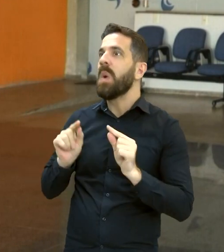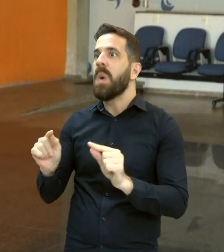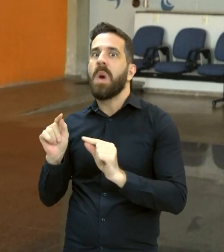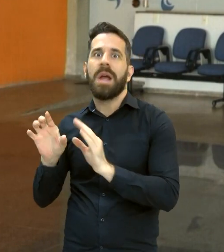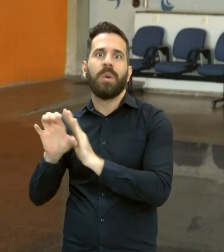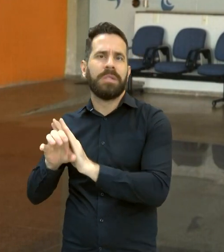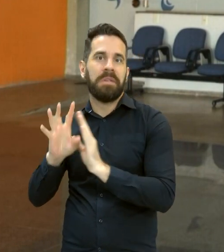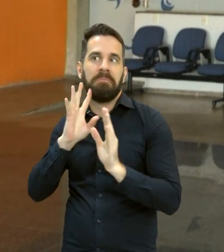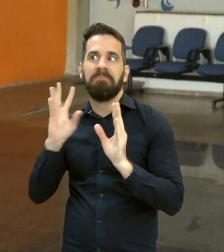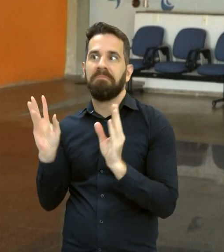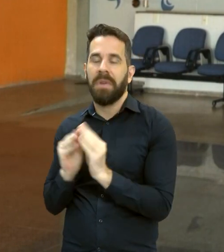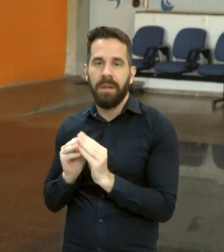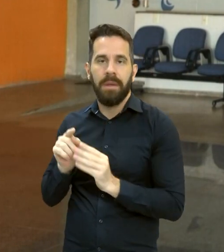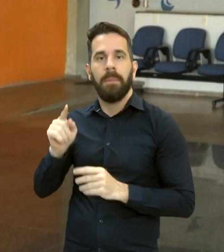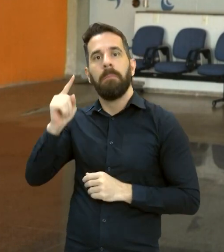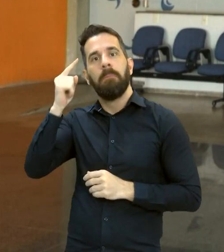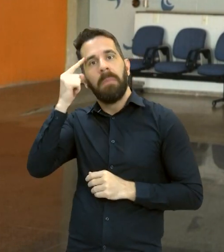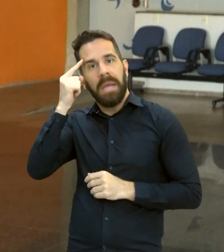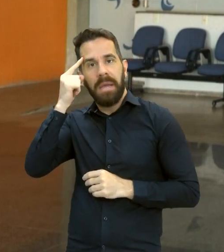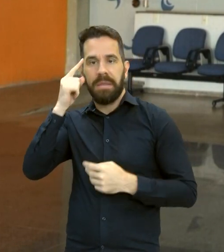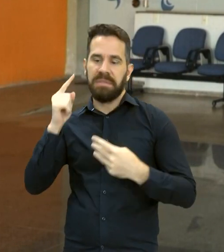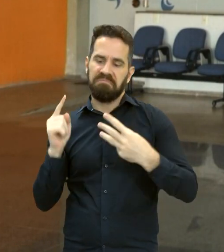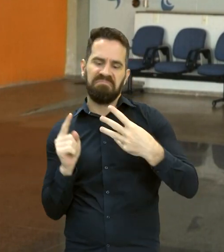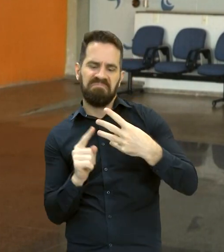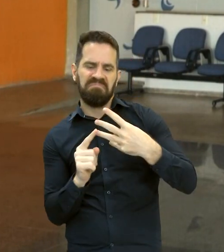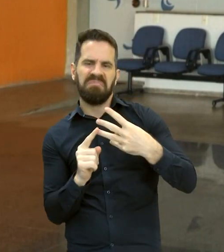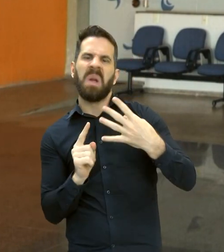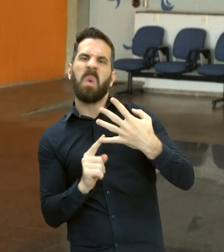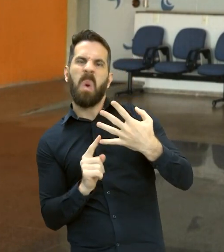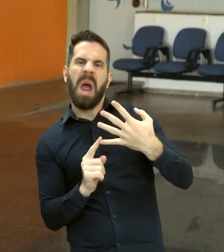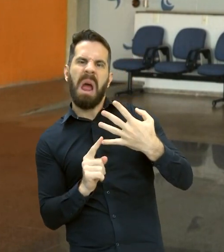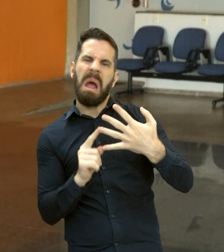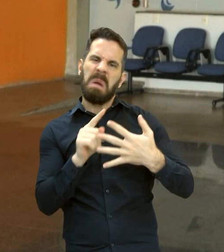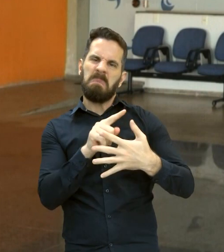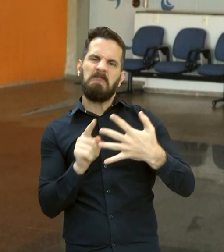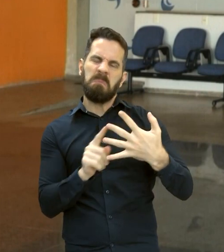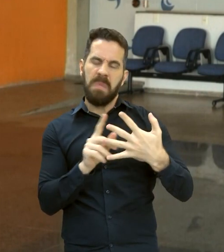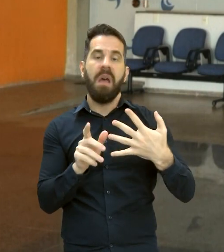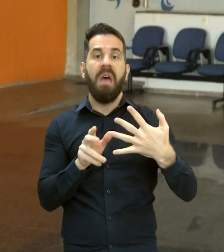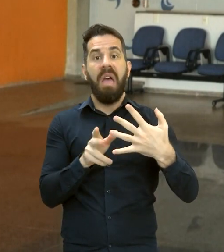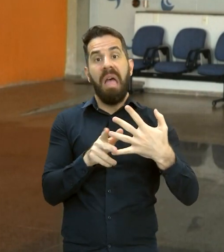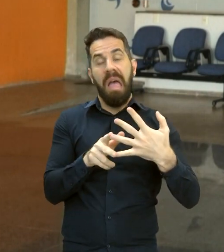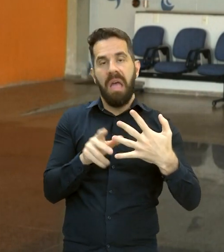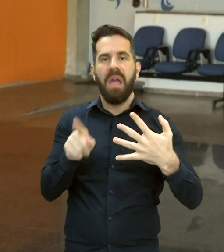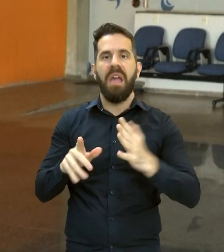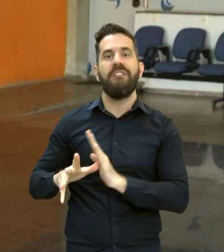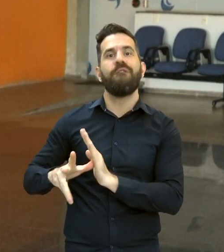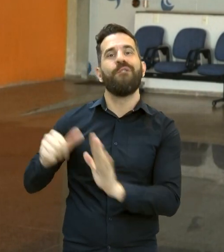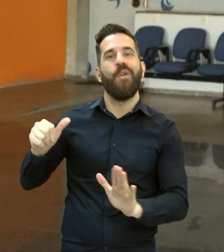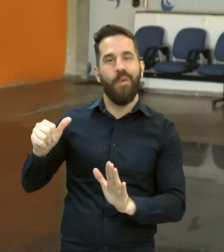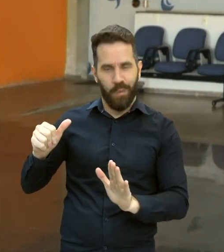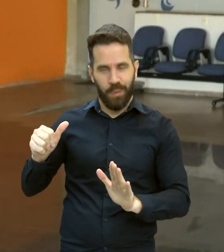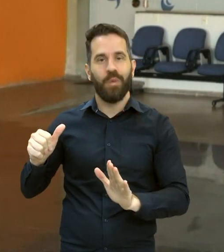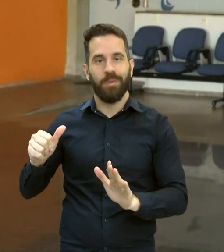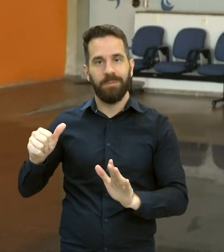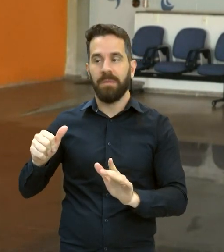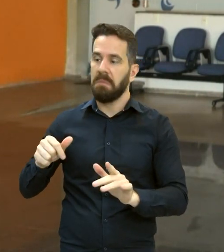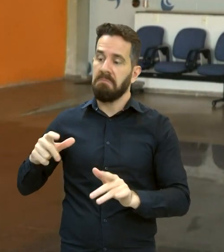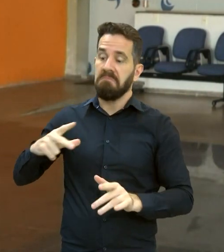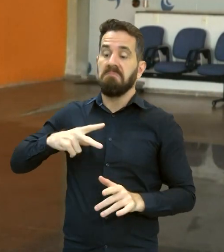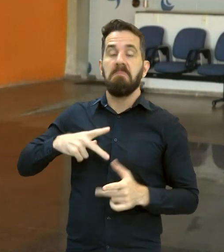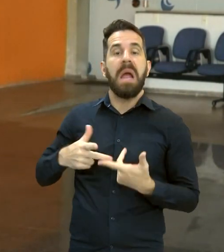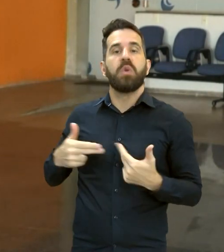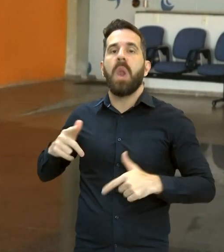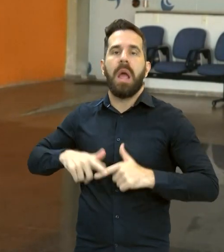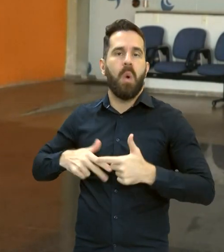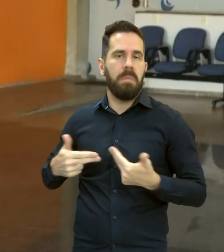que vai aparecer em quarto ou em quinto, que é furto de patrimônio particular, a gente cuida de